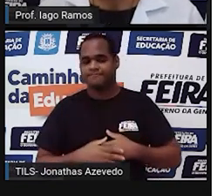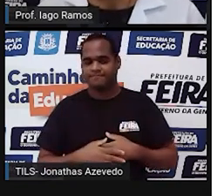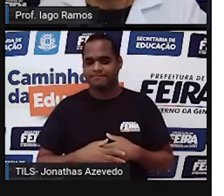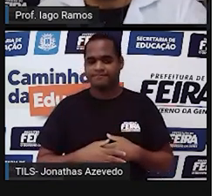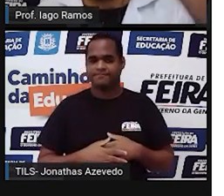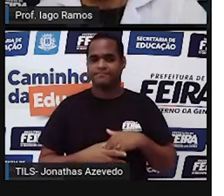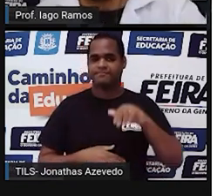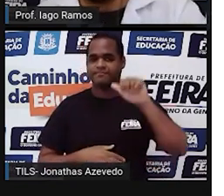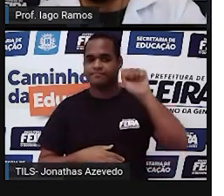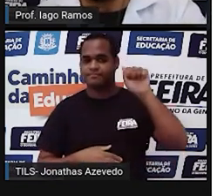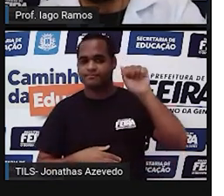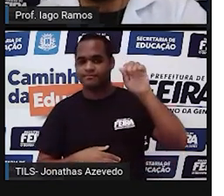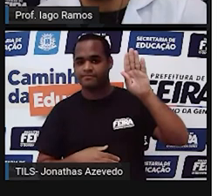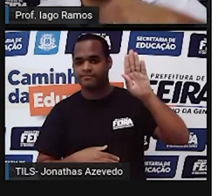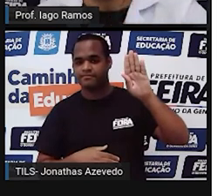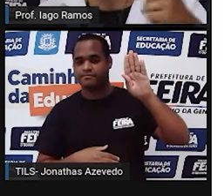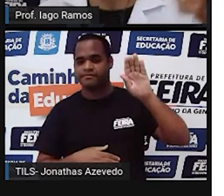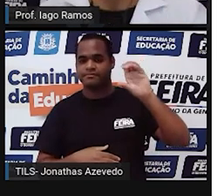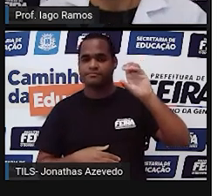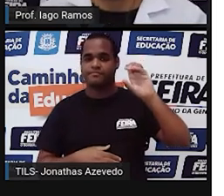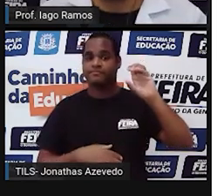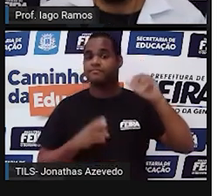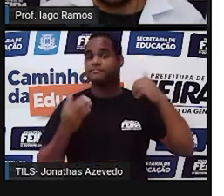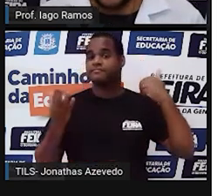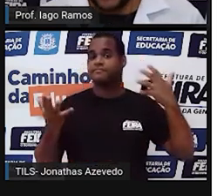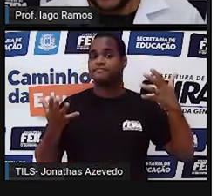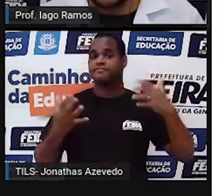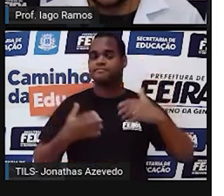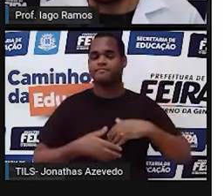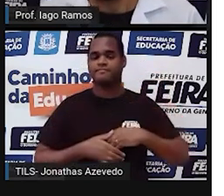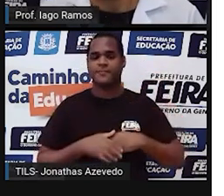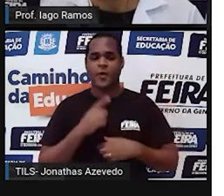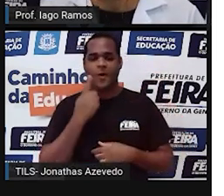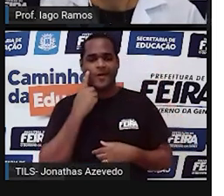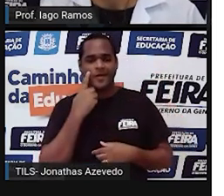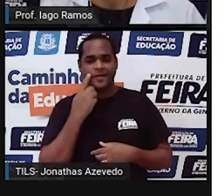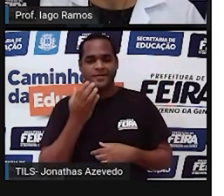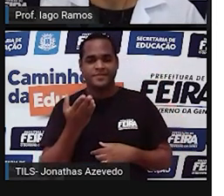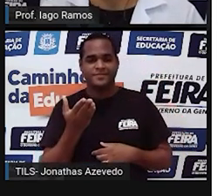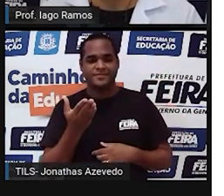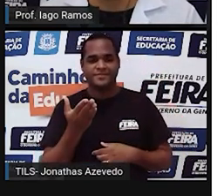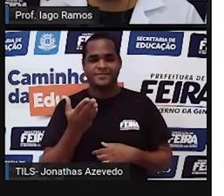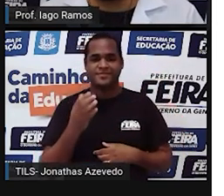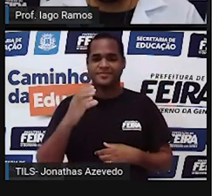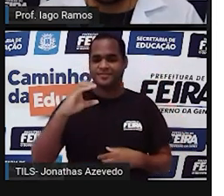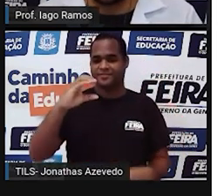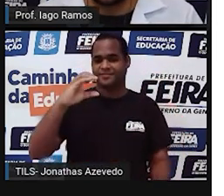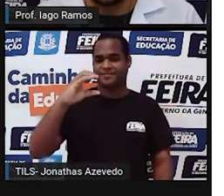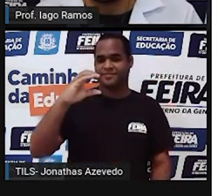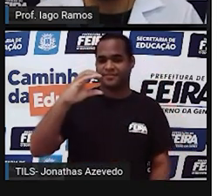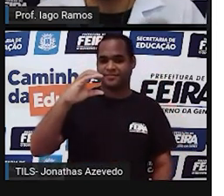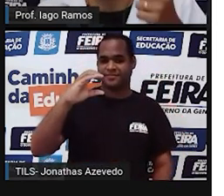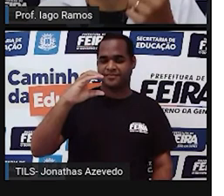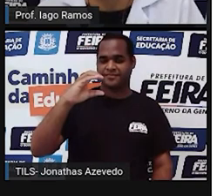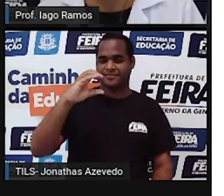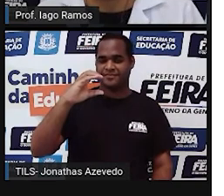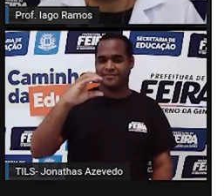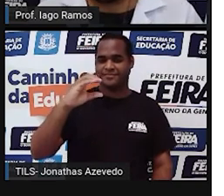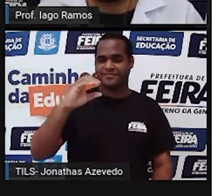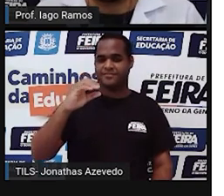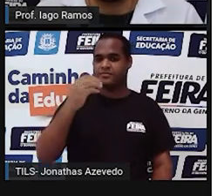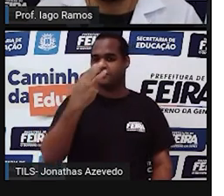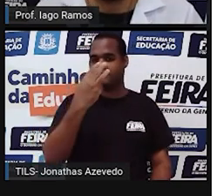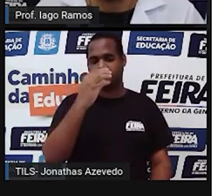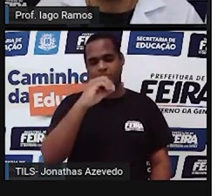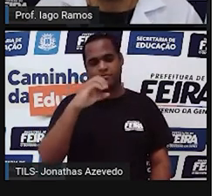A item B ou item C olha só item C 300